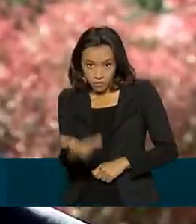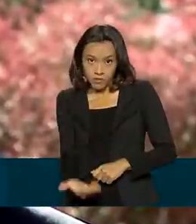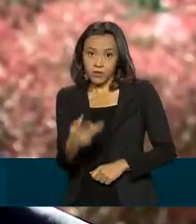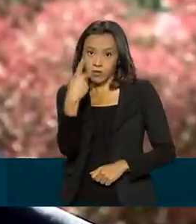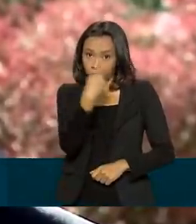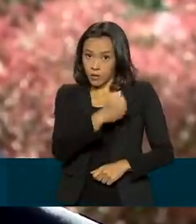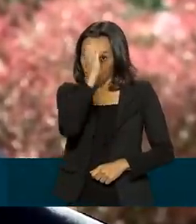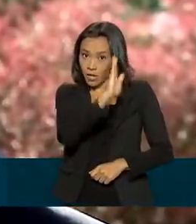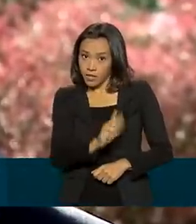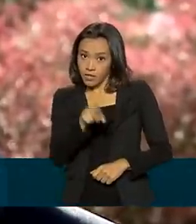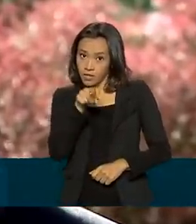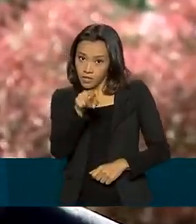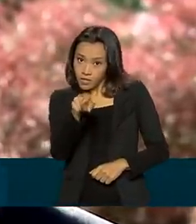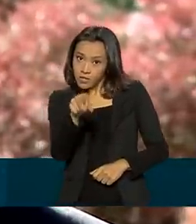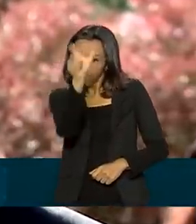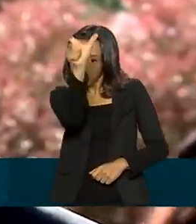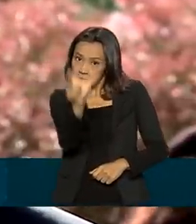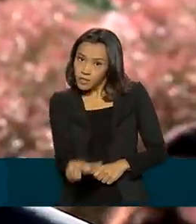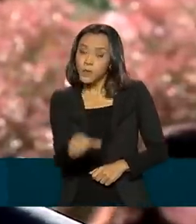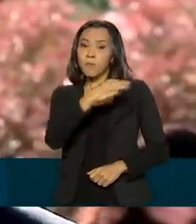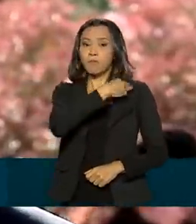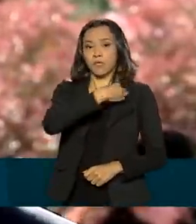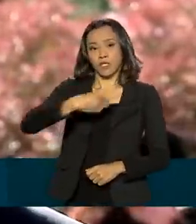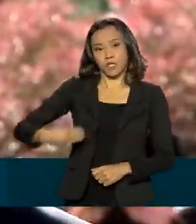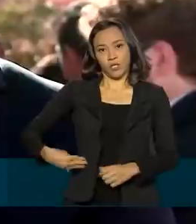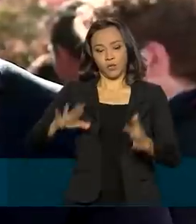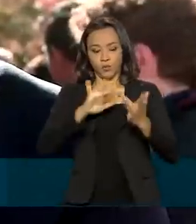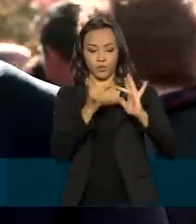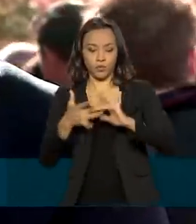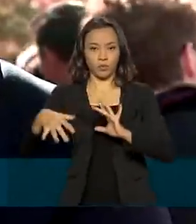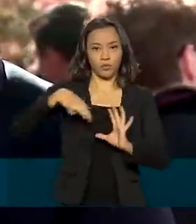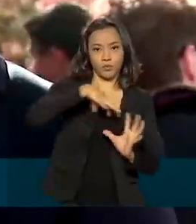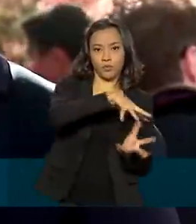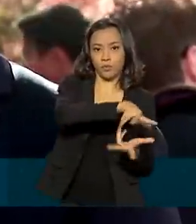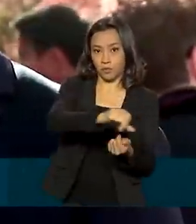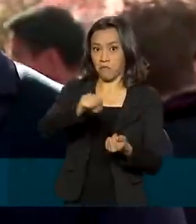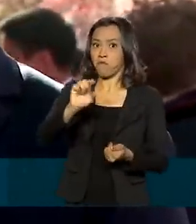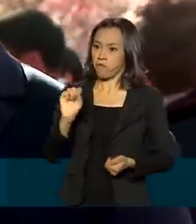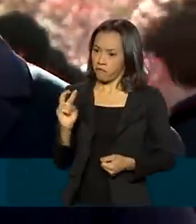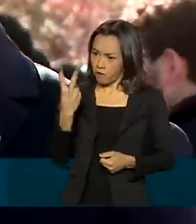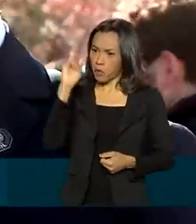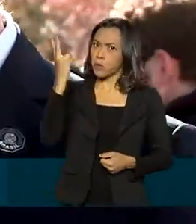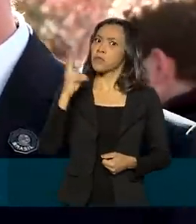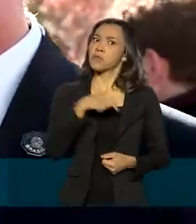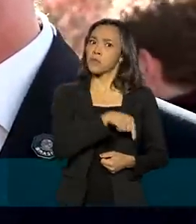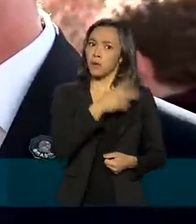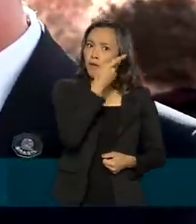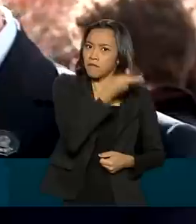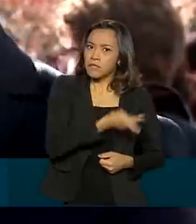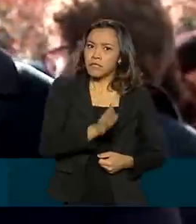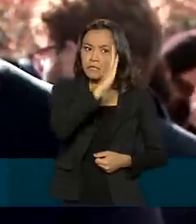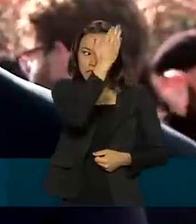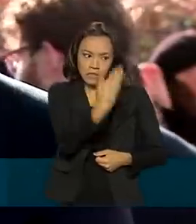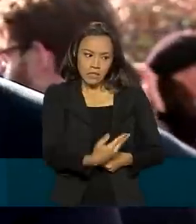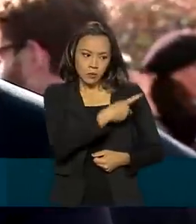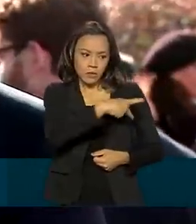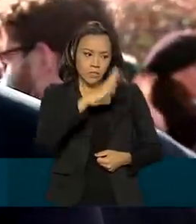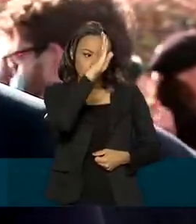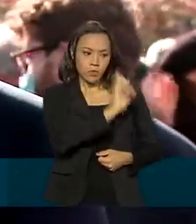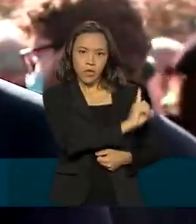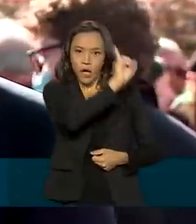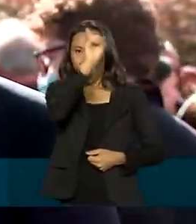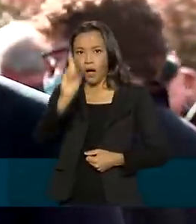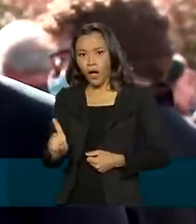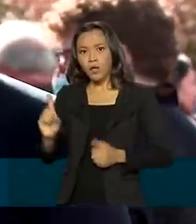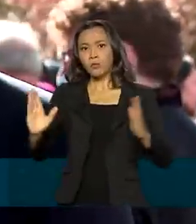brasileiro Carlos Alberto França, ministro das Relações Exteriores, valorizou a visita presidencial de cinco dias à Itália.